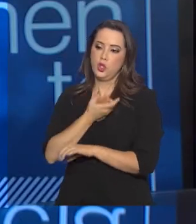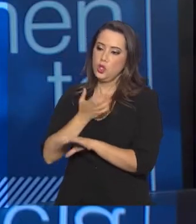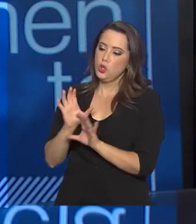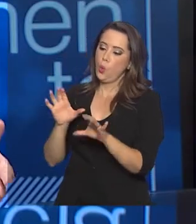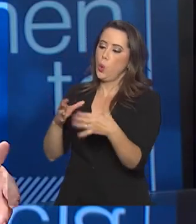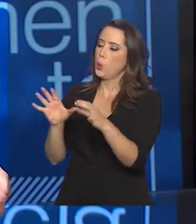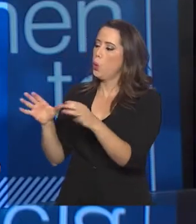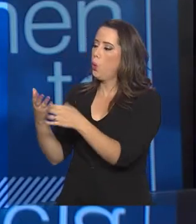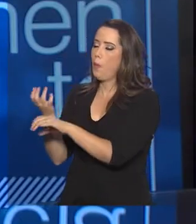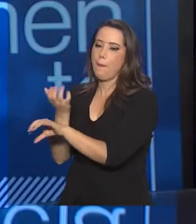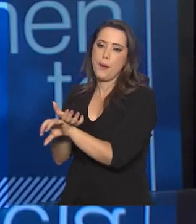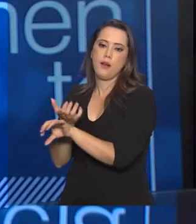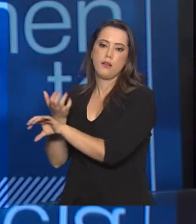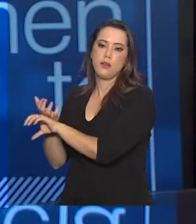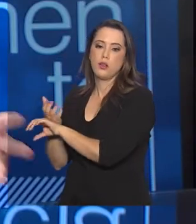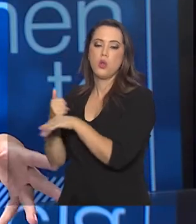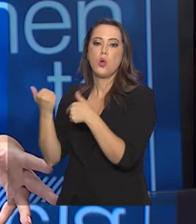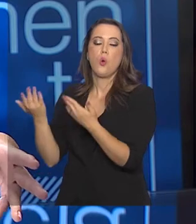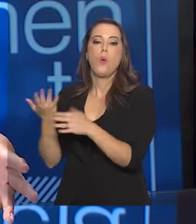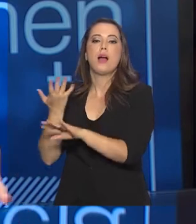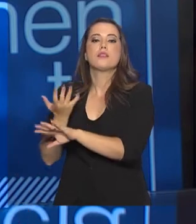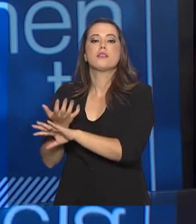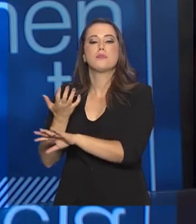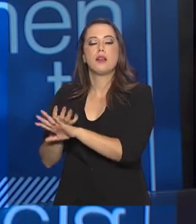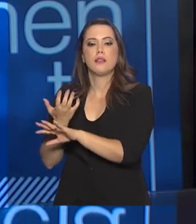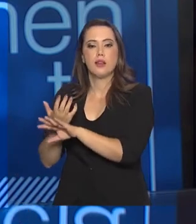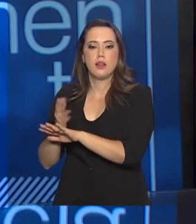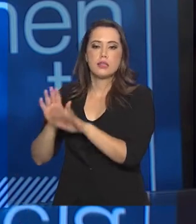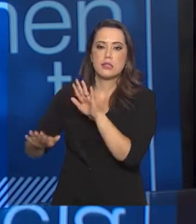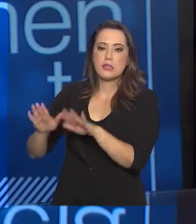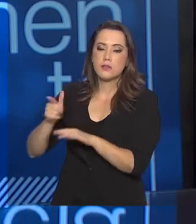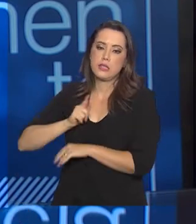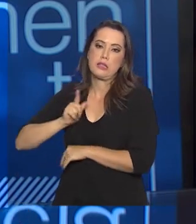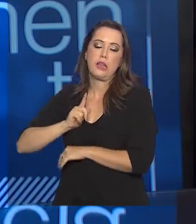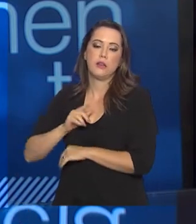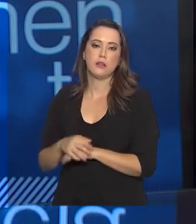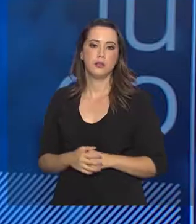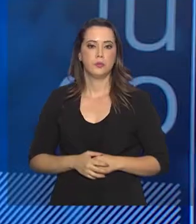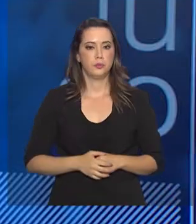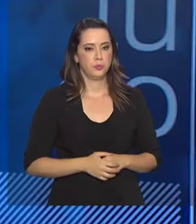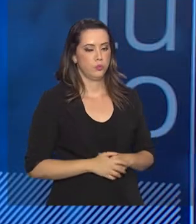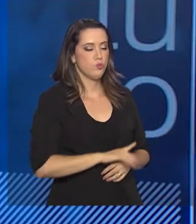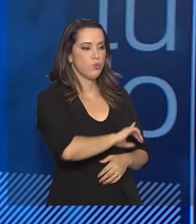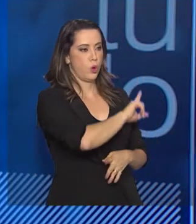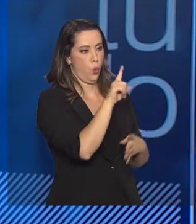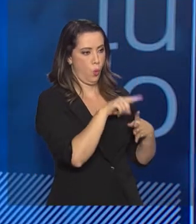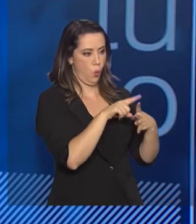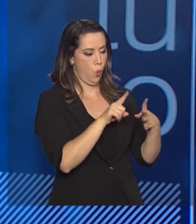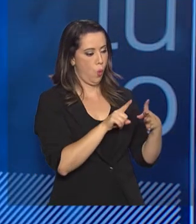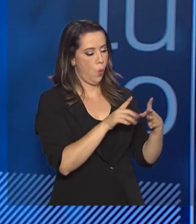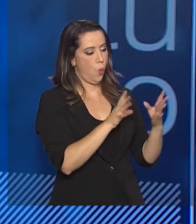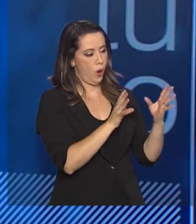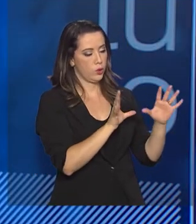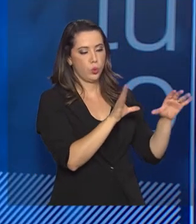do que vai ser aplicado na prova. Quais são as disciplinas que geralmente se aplicam nas provas? São quatro áreas de conhecimento.